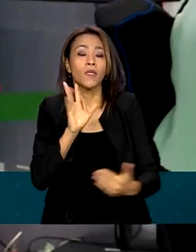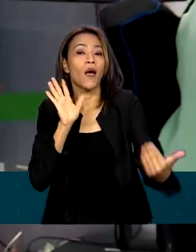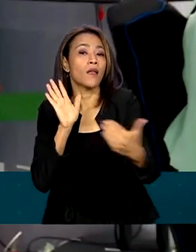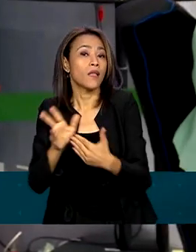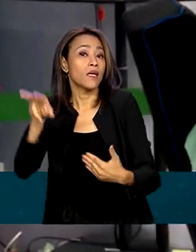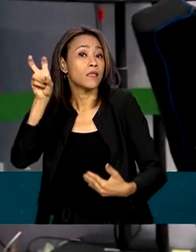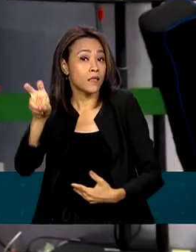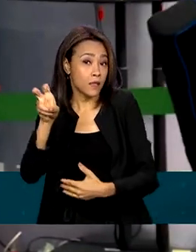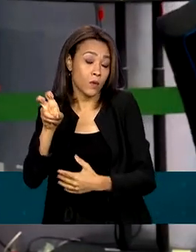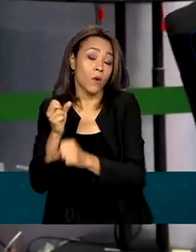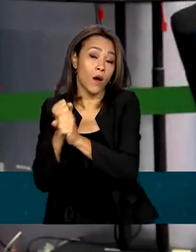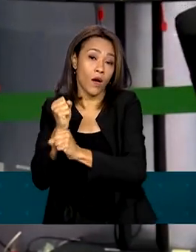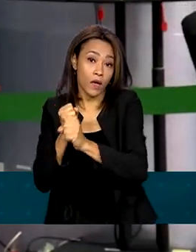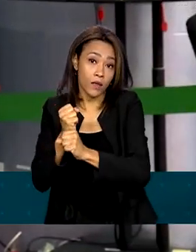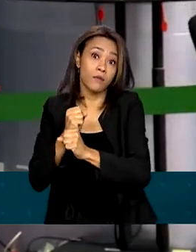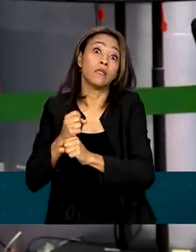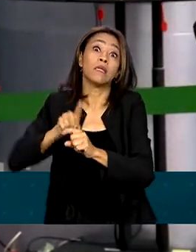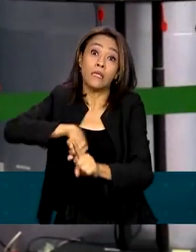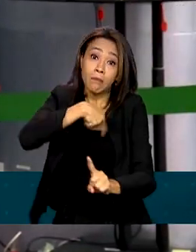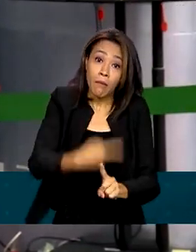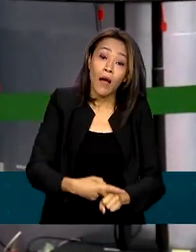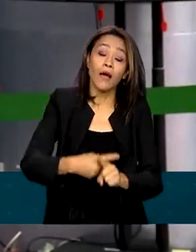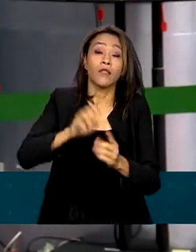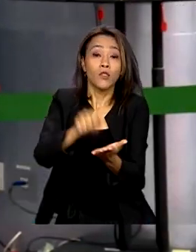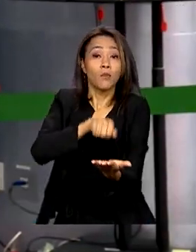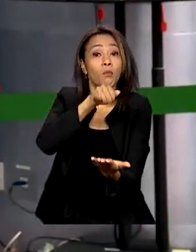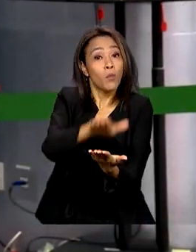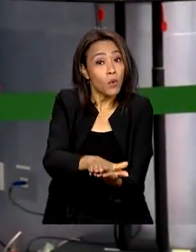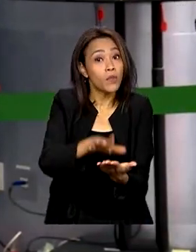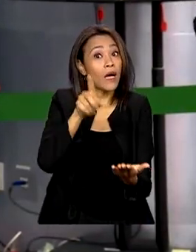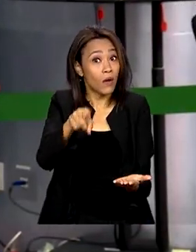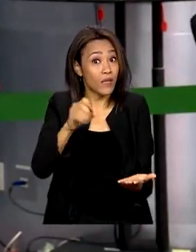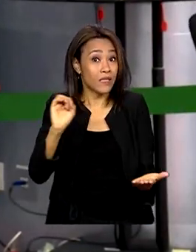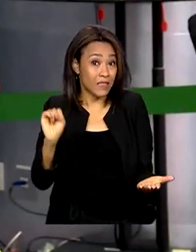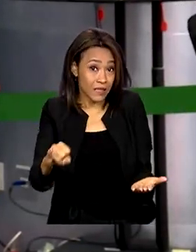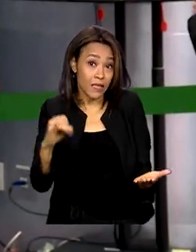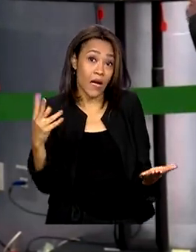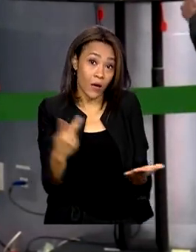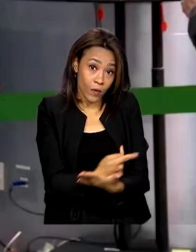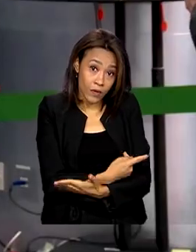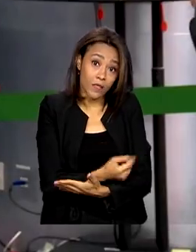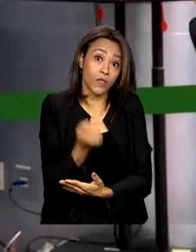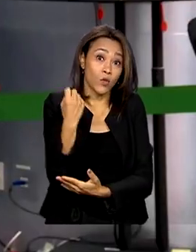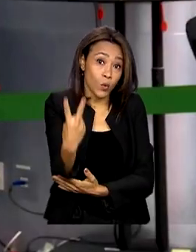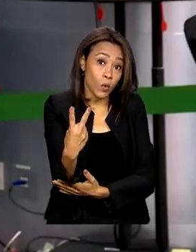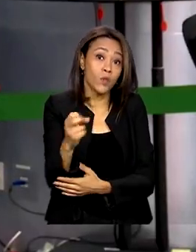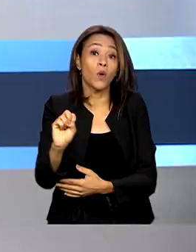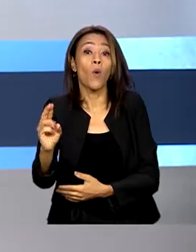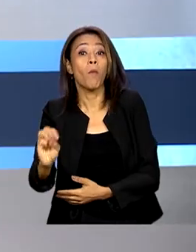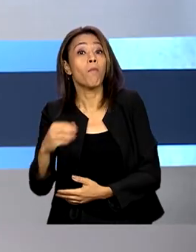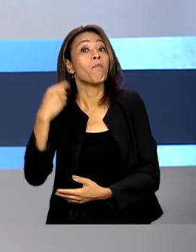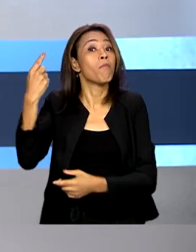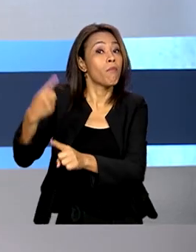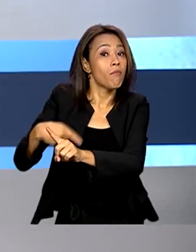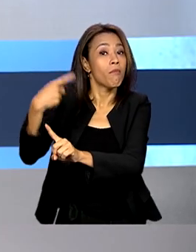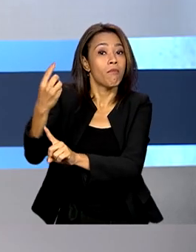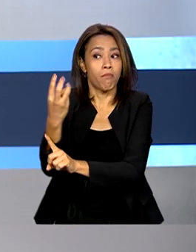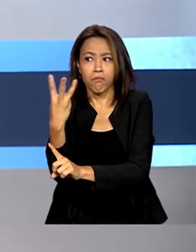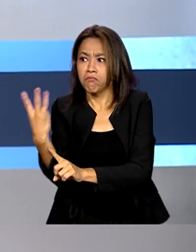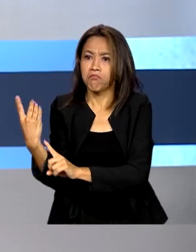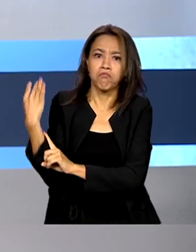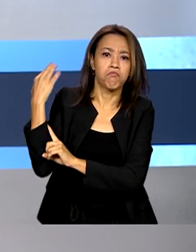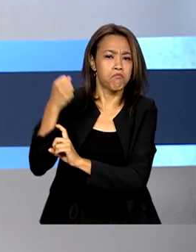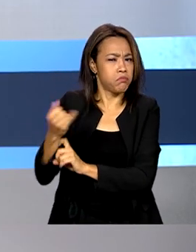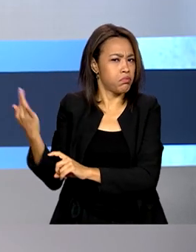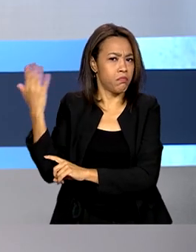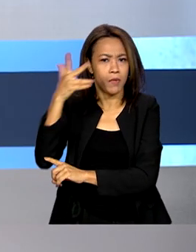além de multa. E prevê o aumento da pena se o crime for cometido por duas ou mais pessoas. E a